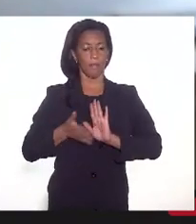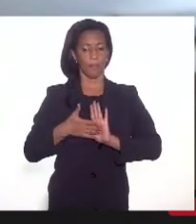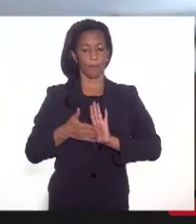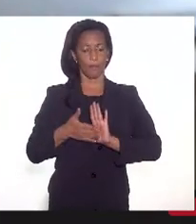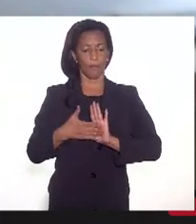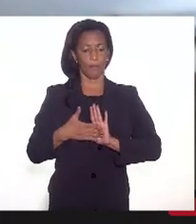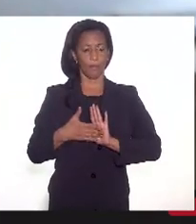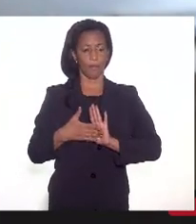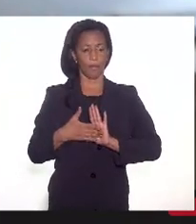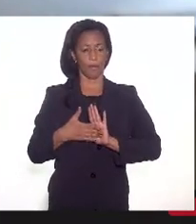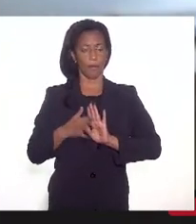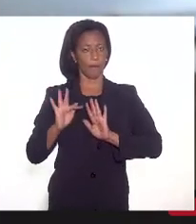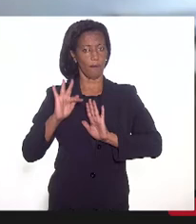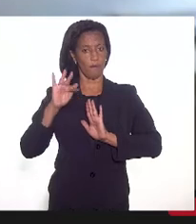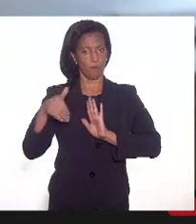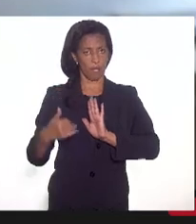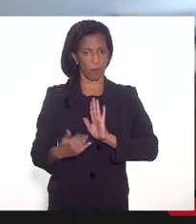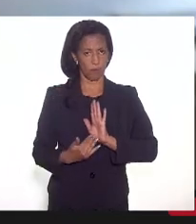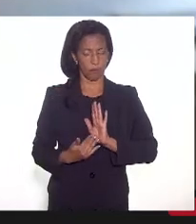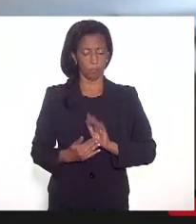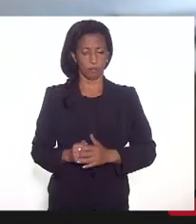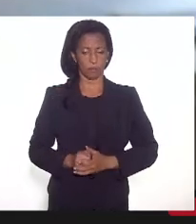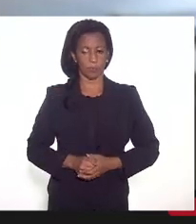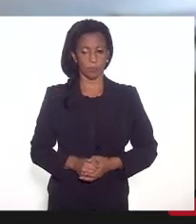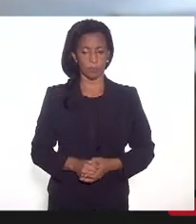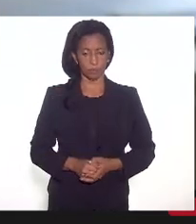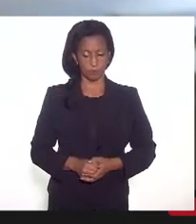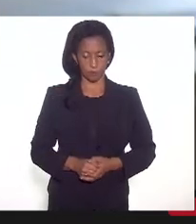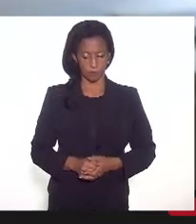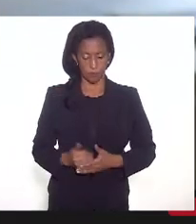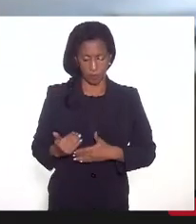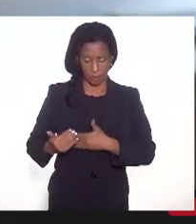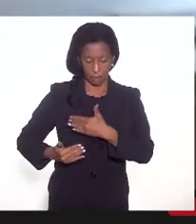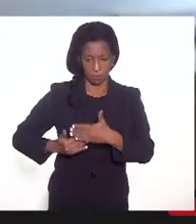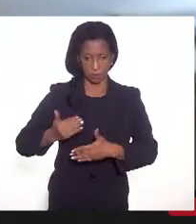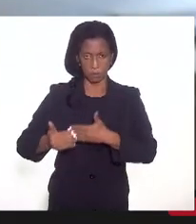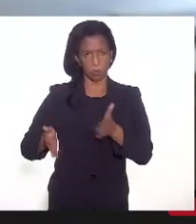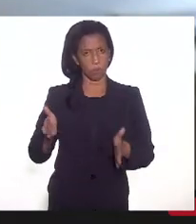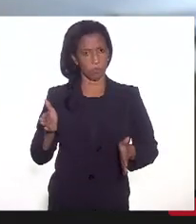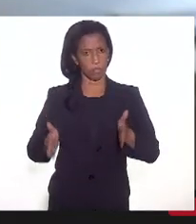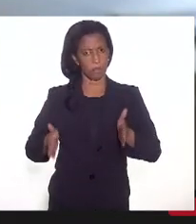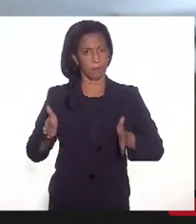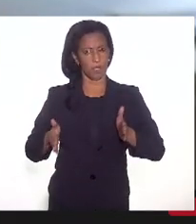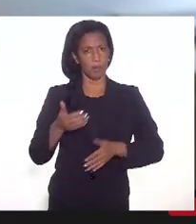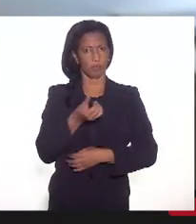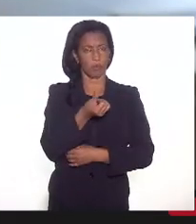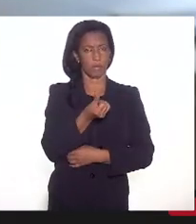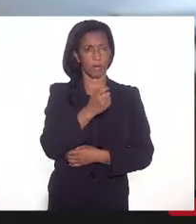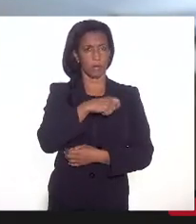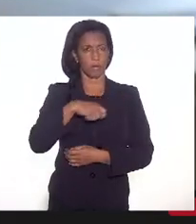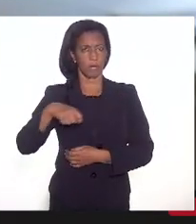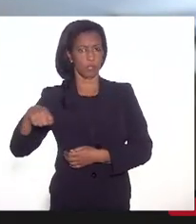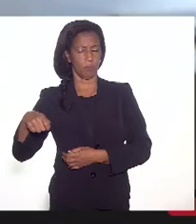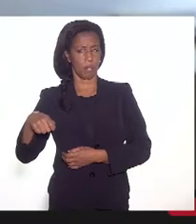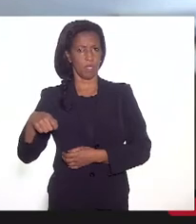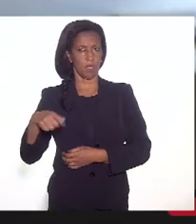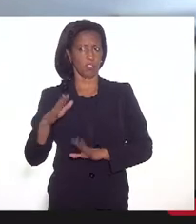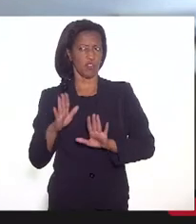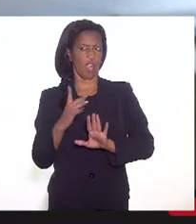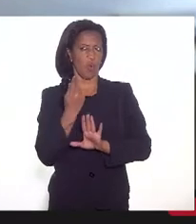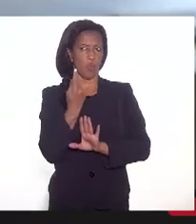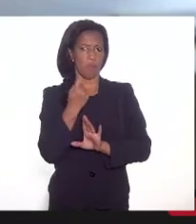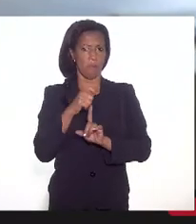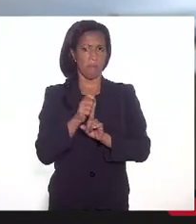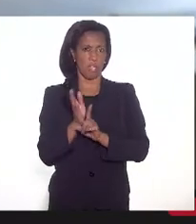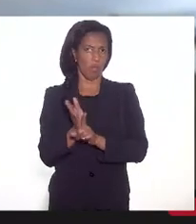final. E ao longo desse período, desses seis meses, dos quais praticamente um mês já foi